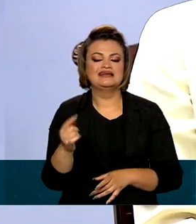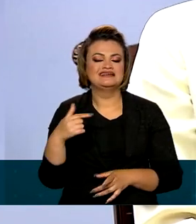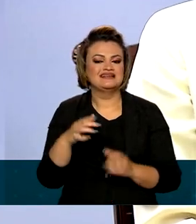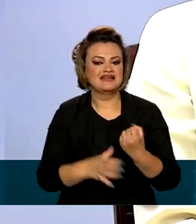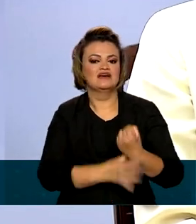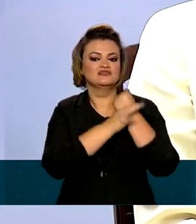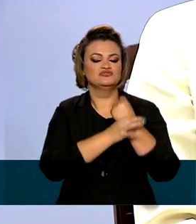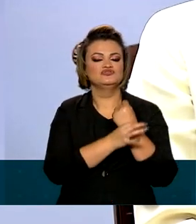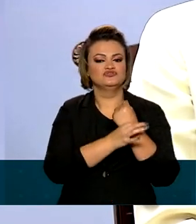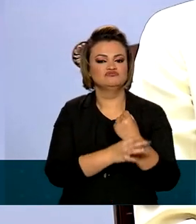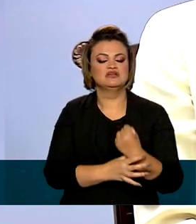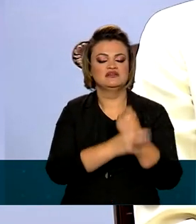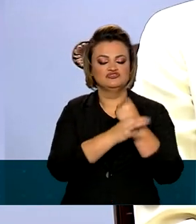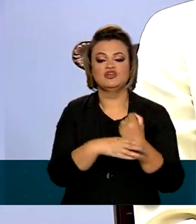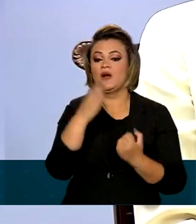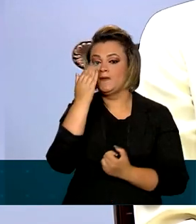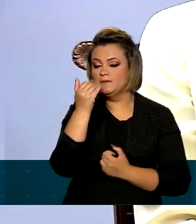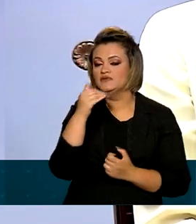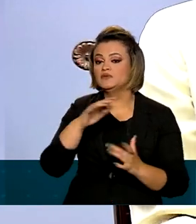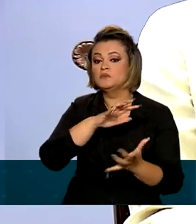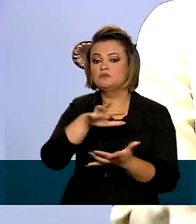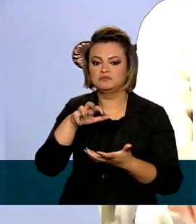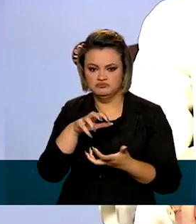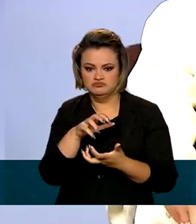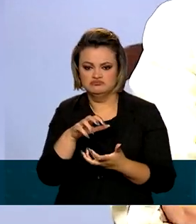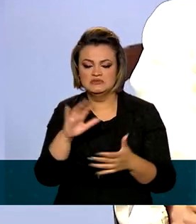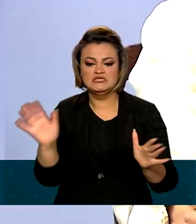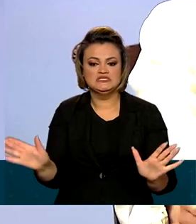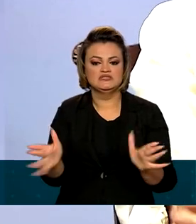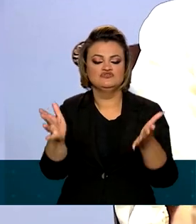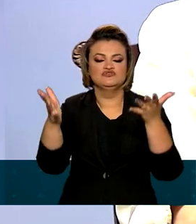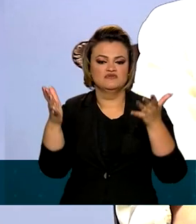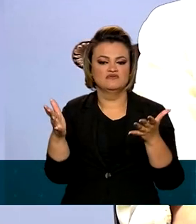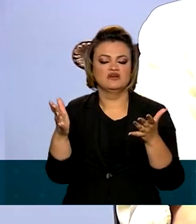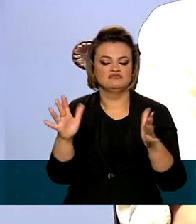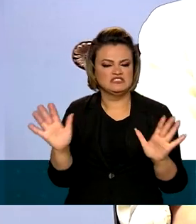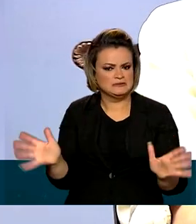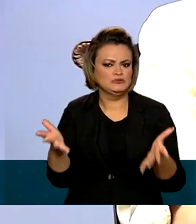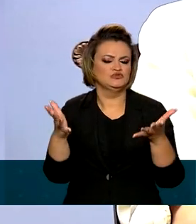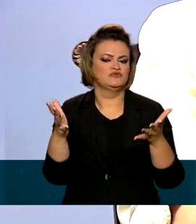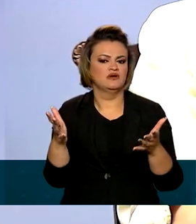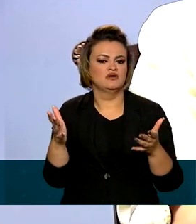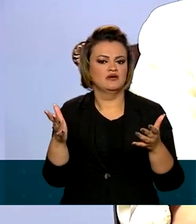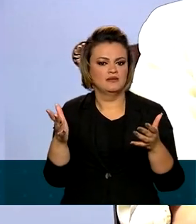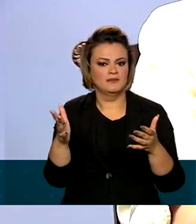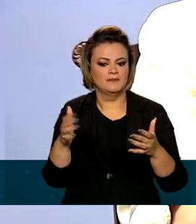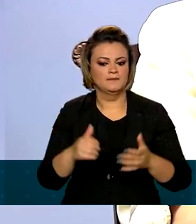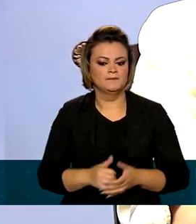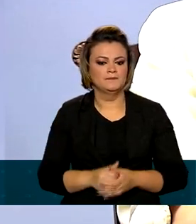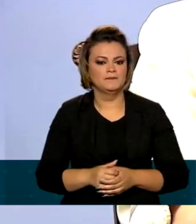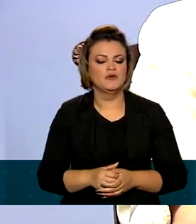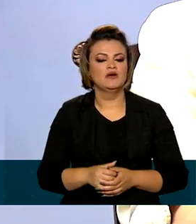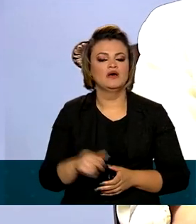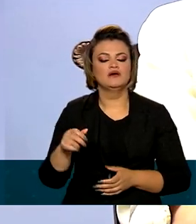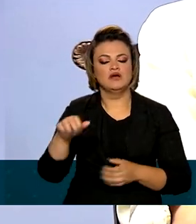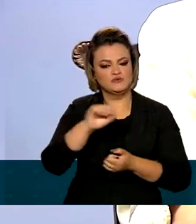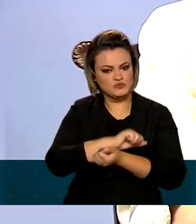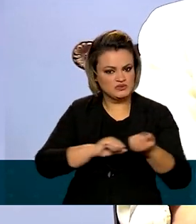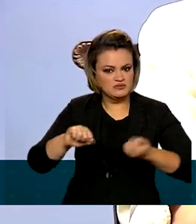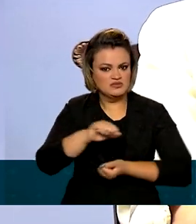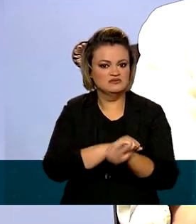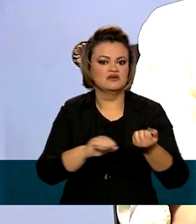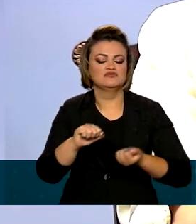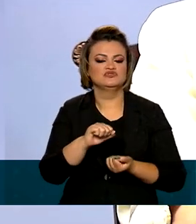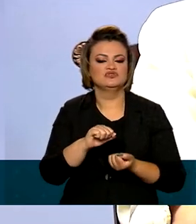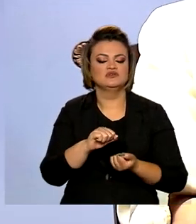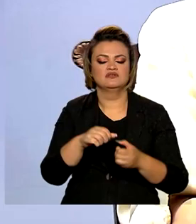garantirmos a segurança alimentar no mundo, promovendo e intensificando o uso sustentável